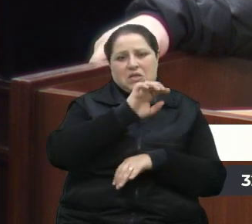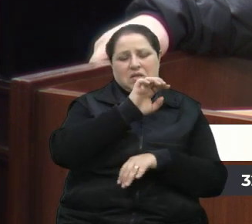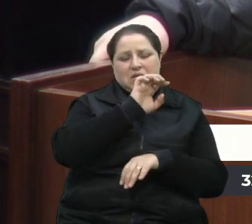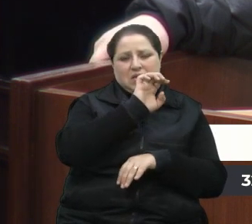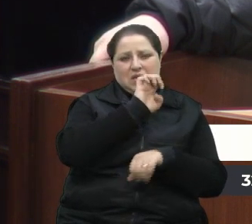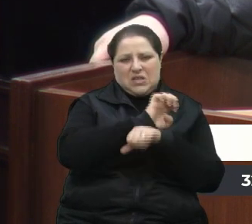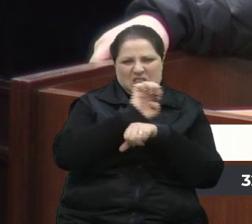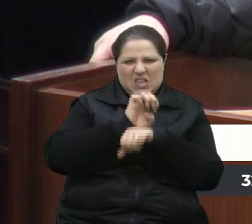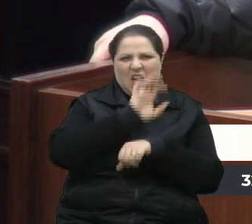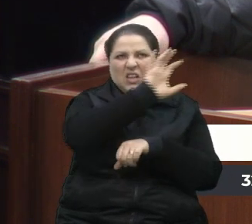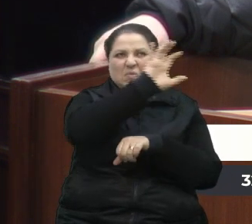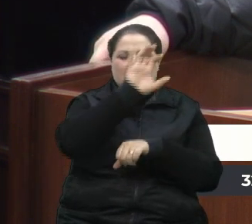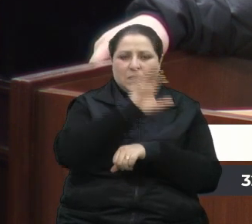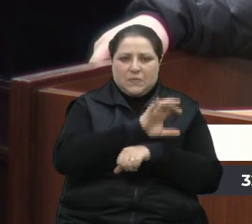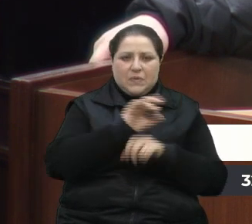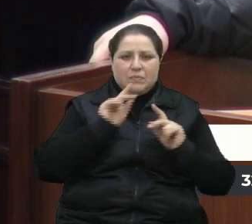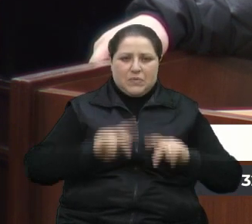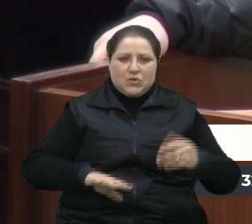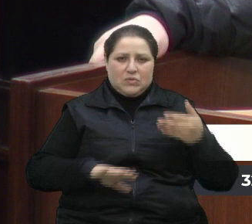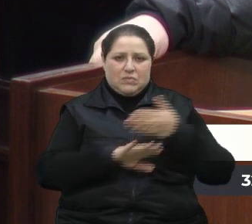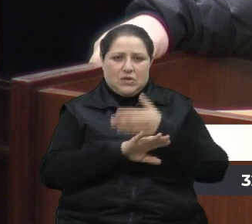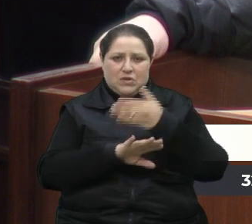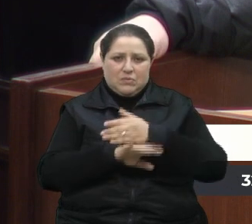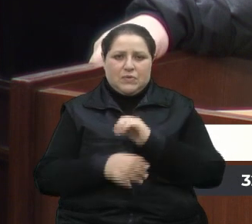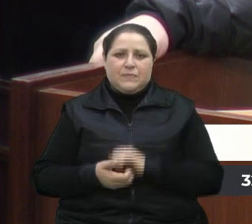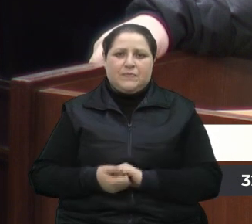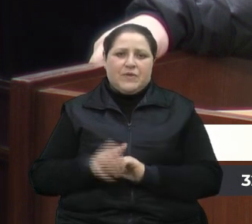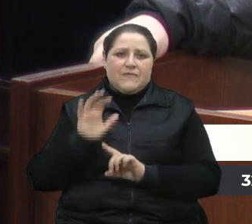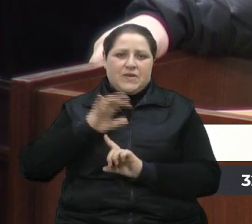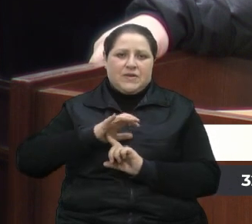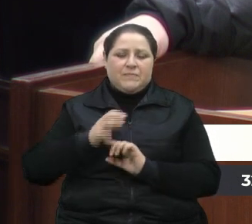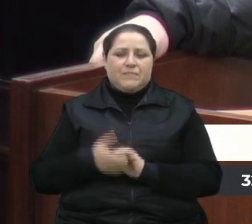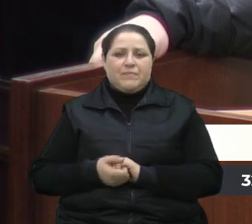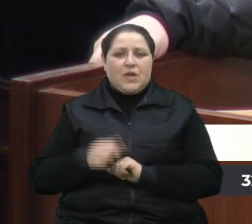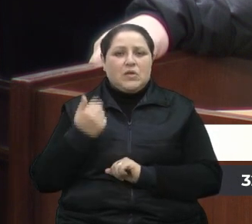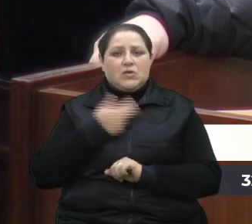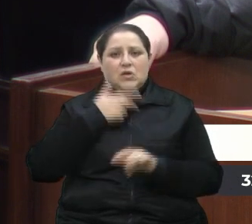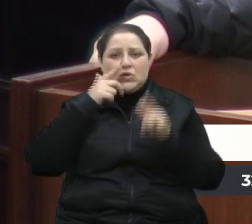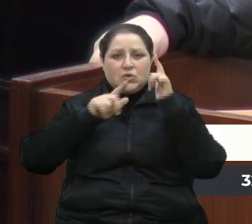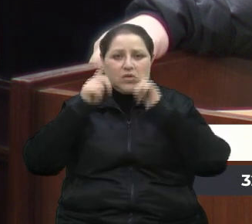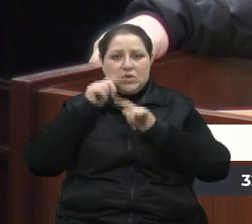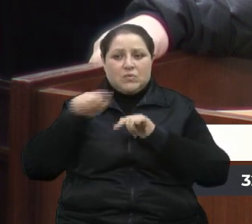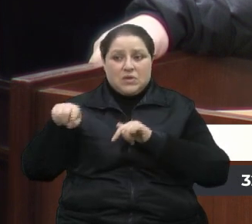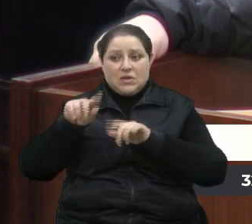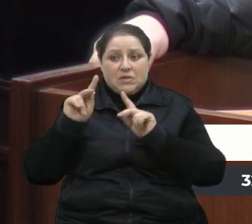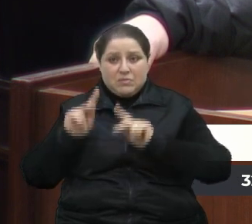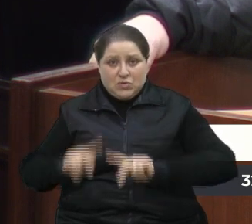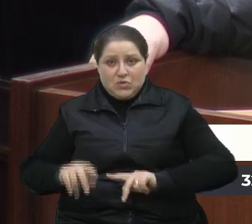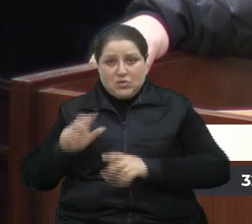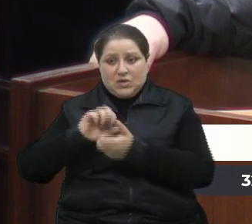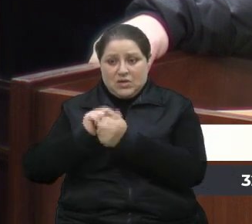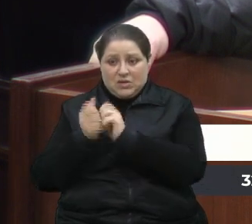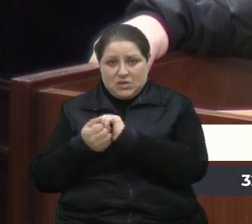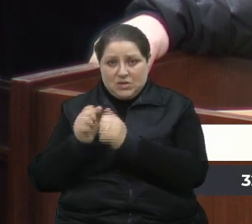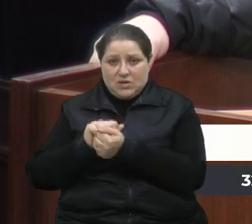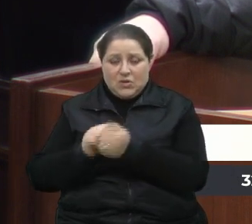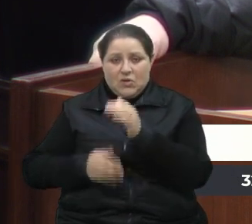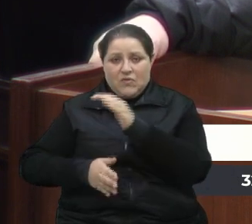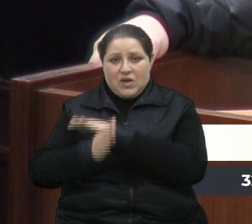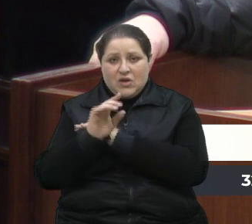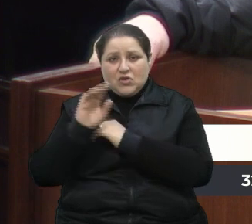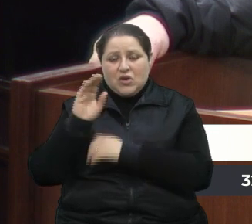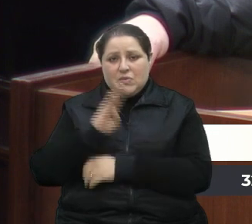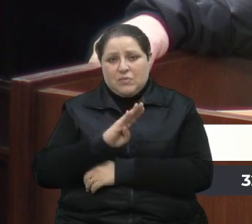vieram aqui compor esta feira. E nós conseguimos levar essas pessoas para Blumenau, São